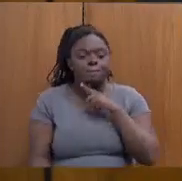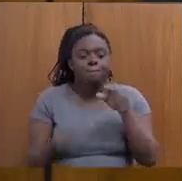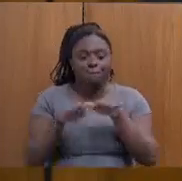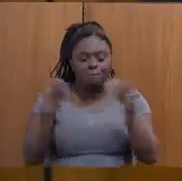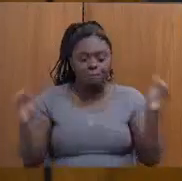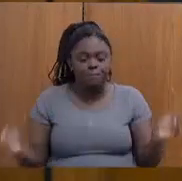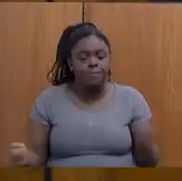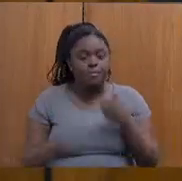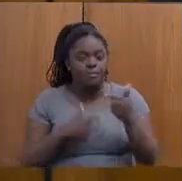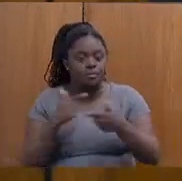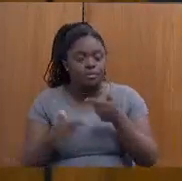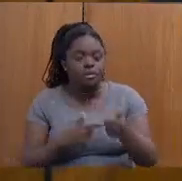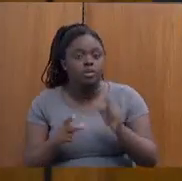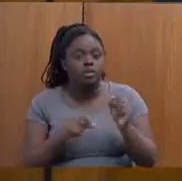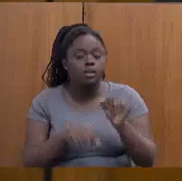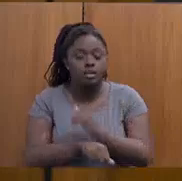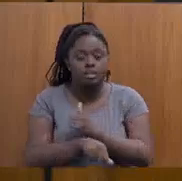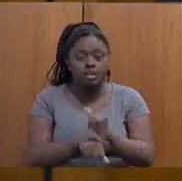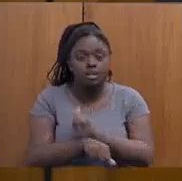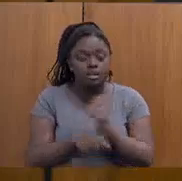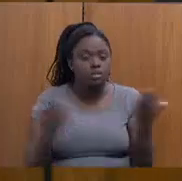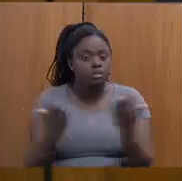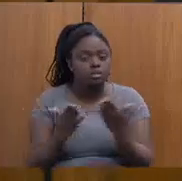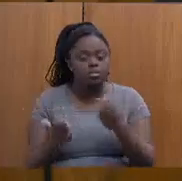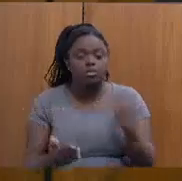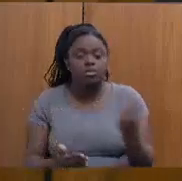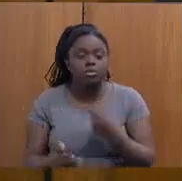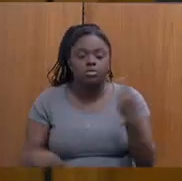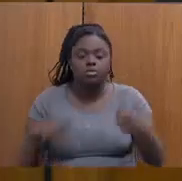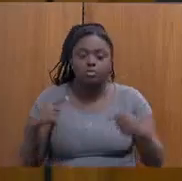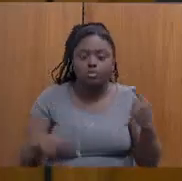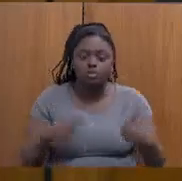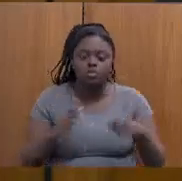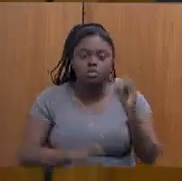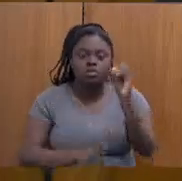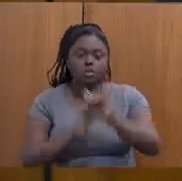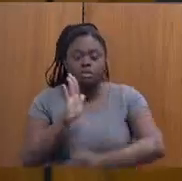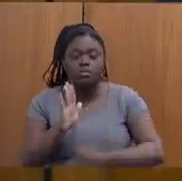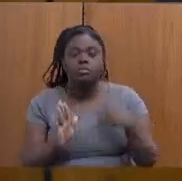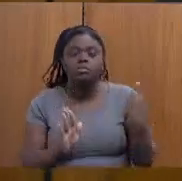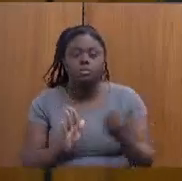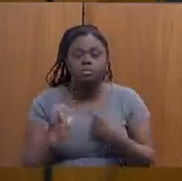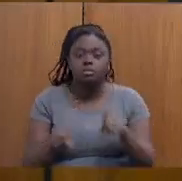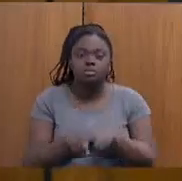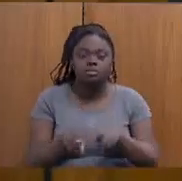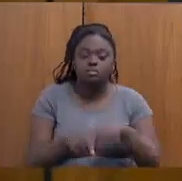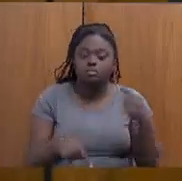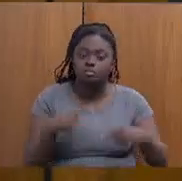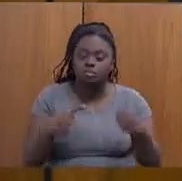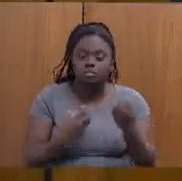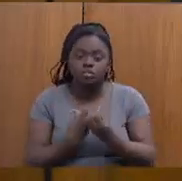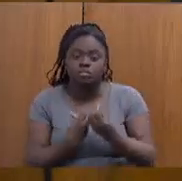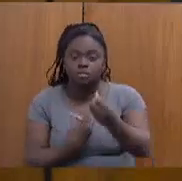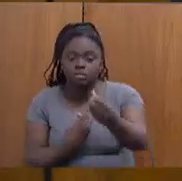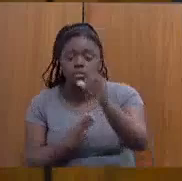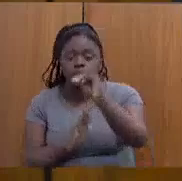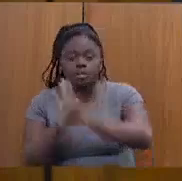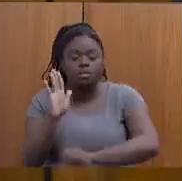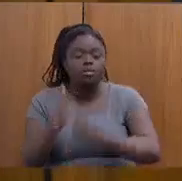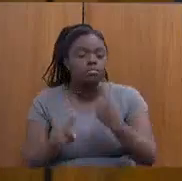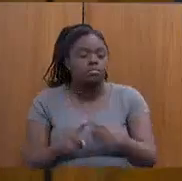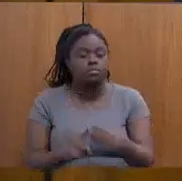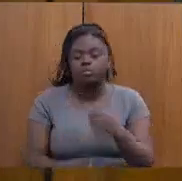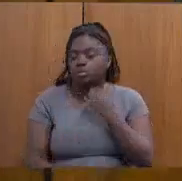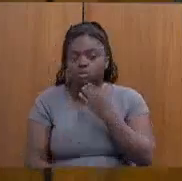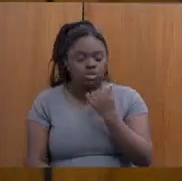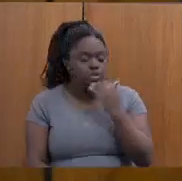aqui, é uma discussão estratégica agora, que nós vamos discutir diretrizes de orçamento, e nós vamos discutir no semestre que vem o orçamento. Porque não adianta a gente